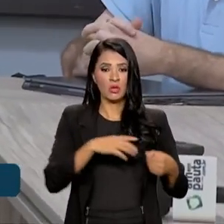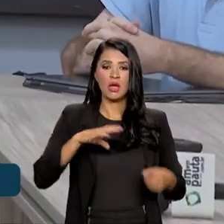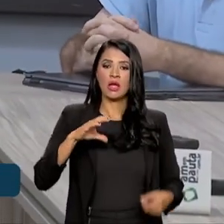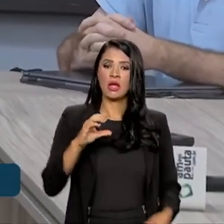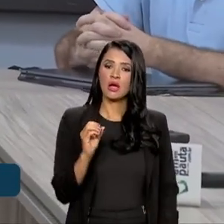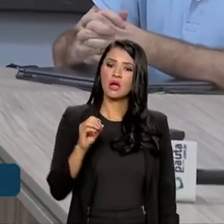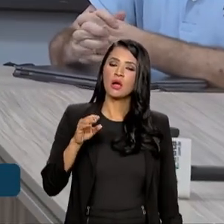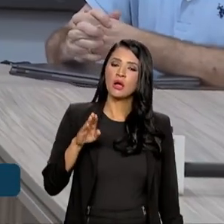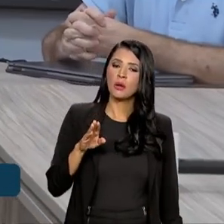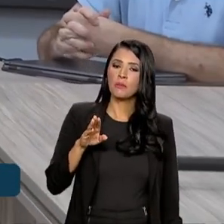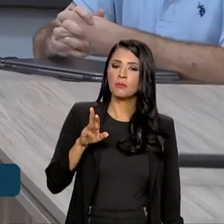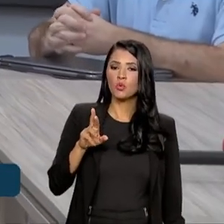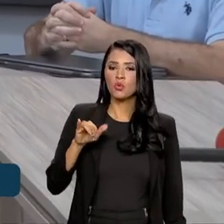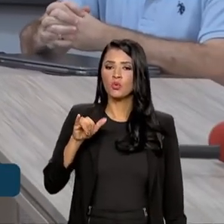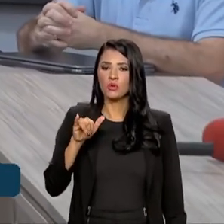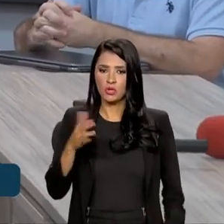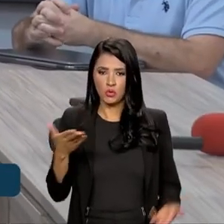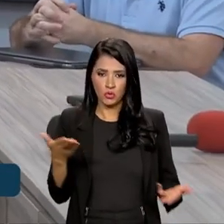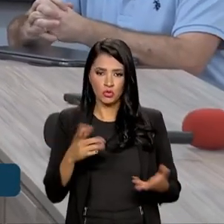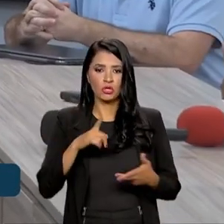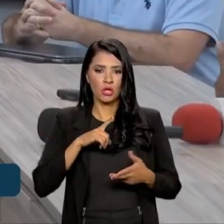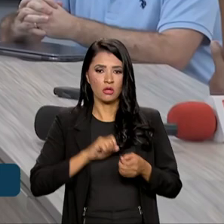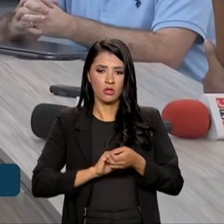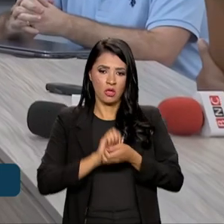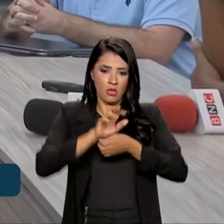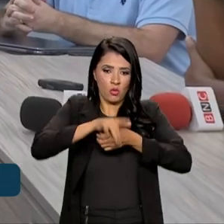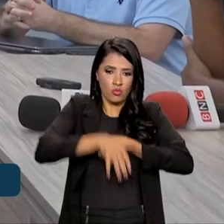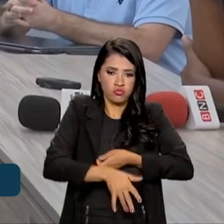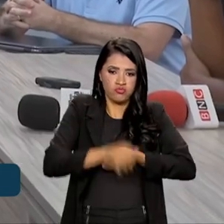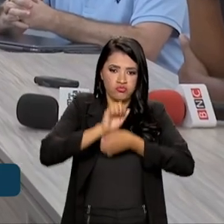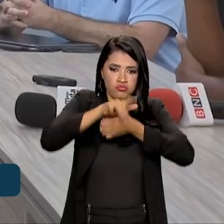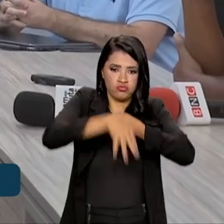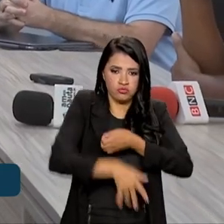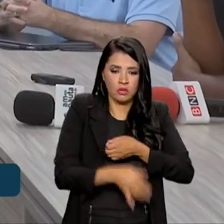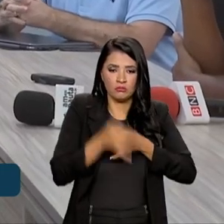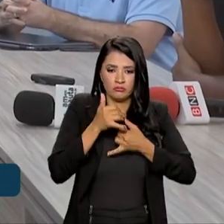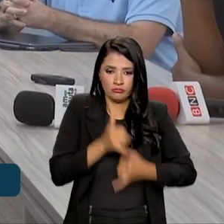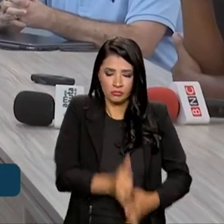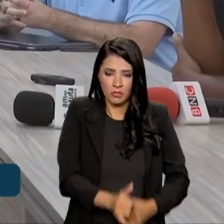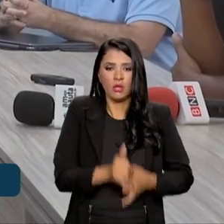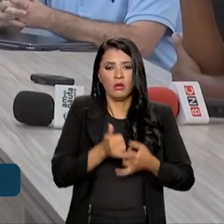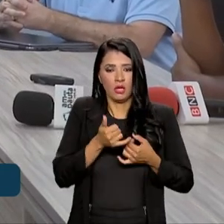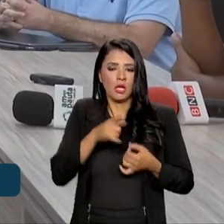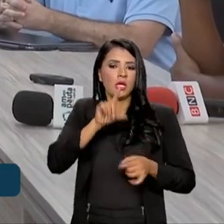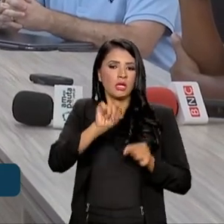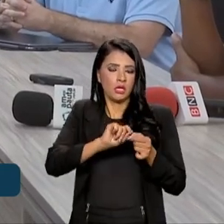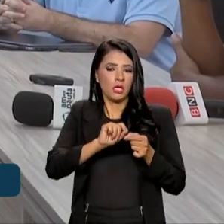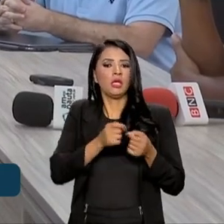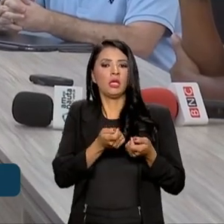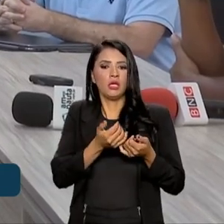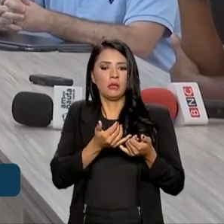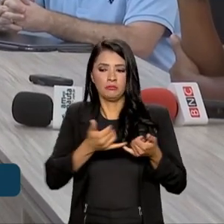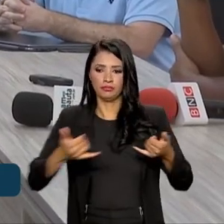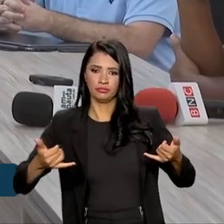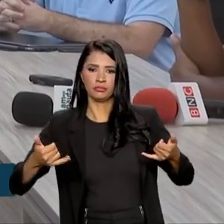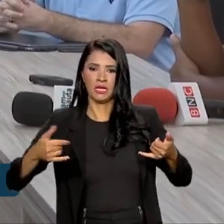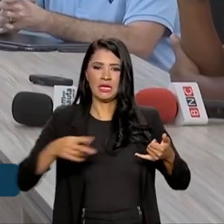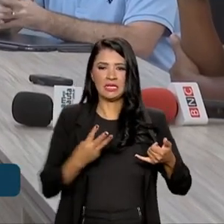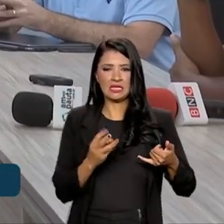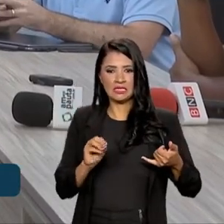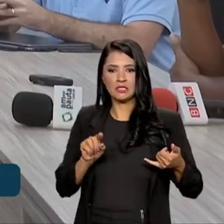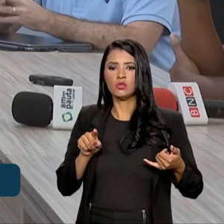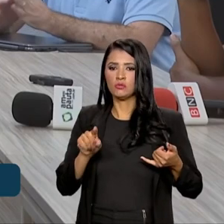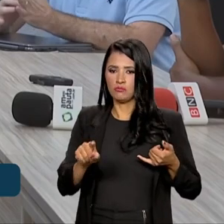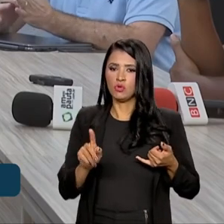tem uma usina termoelétrica que abastece 320 quilômetros na margem,